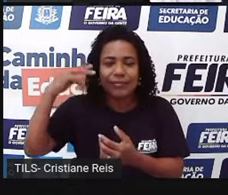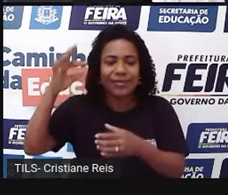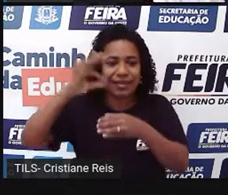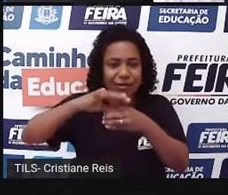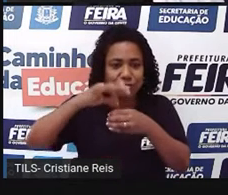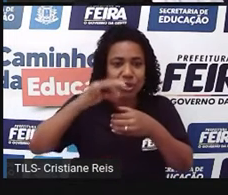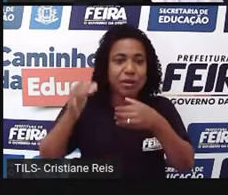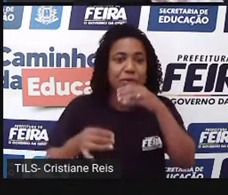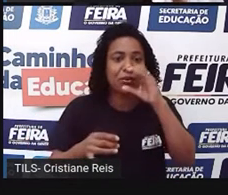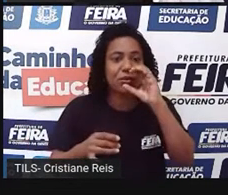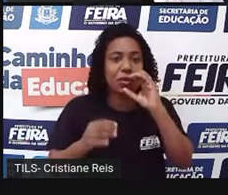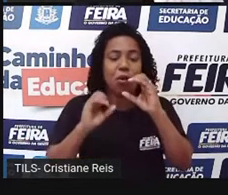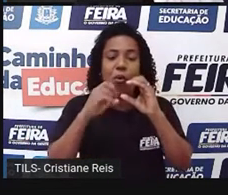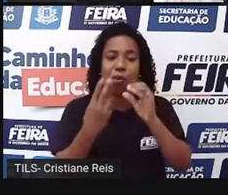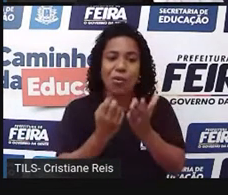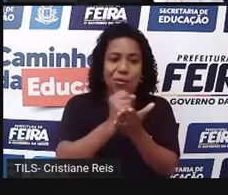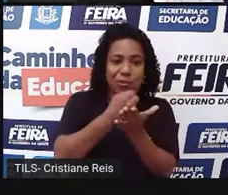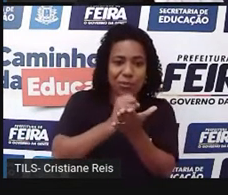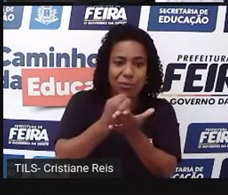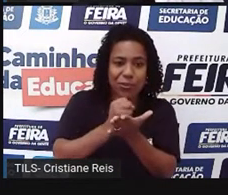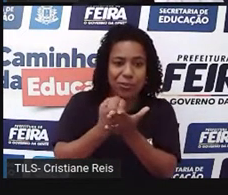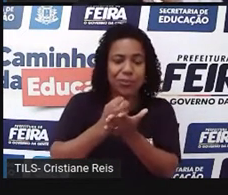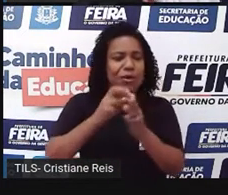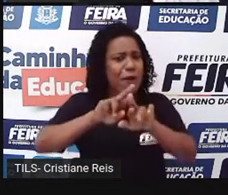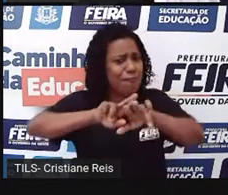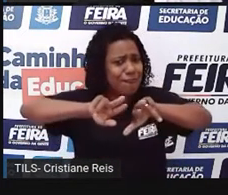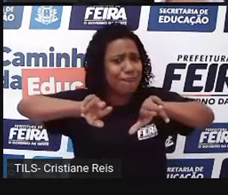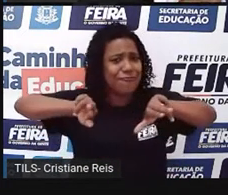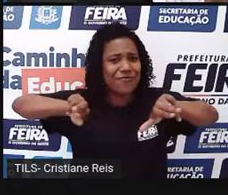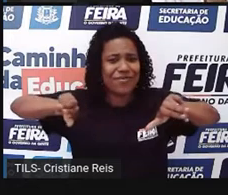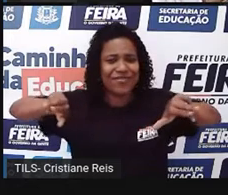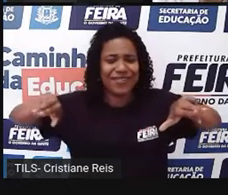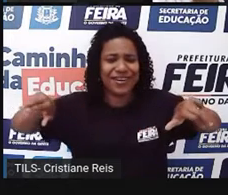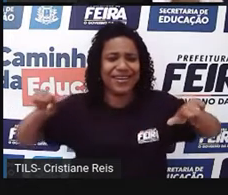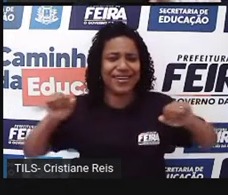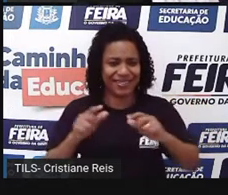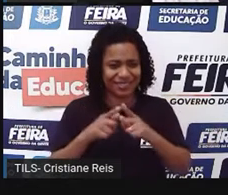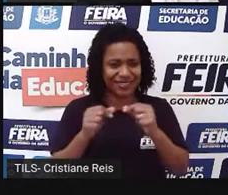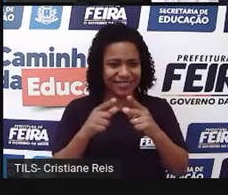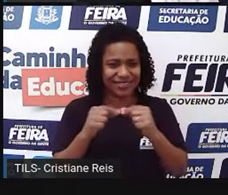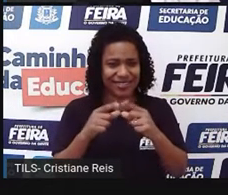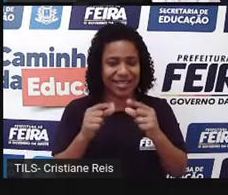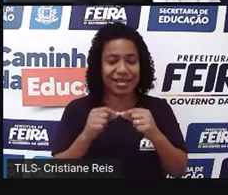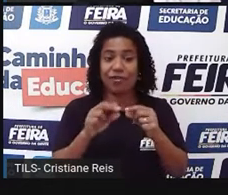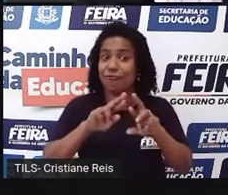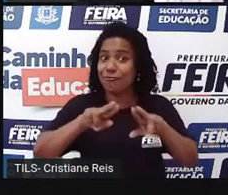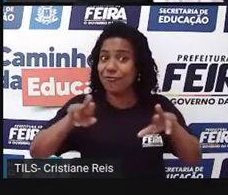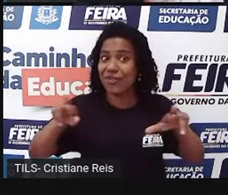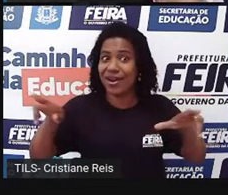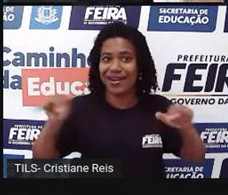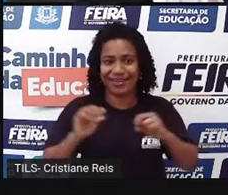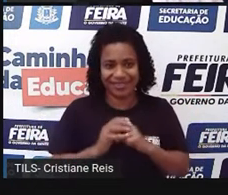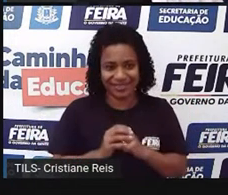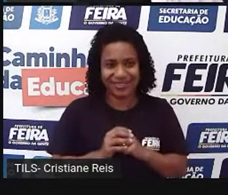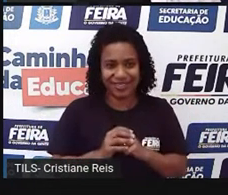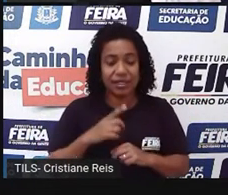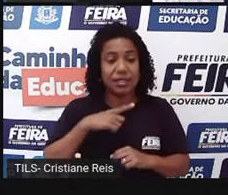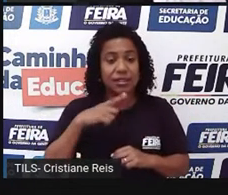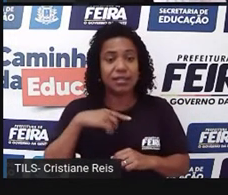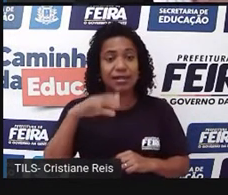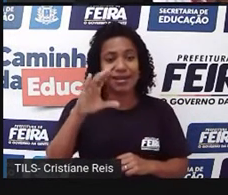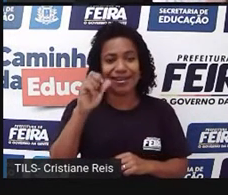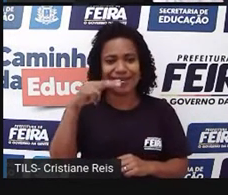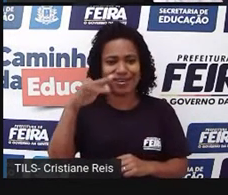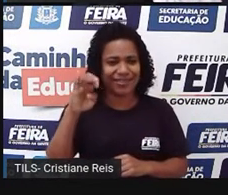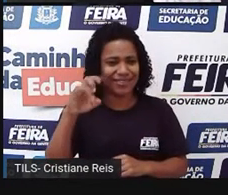alimentos, né, o óleo estrelado, a umburana de cheiro, a noz moscada, né, a canela.